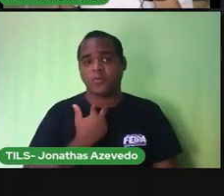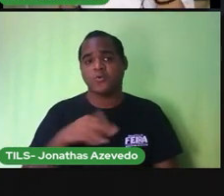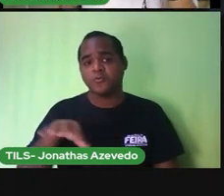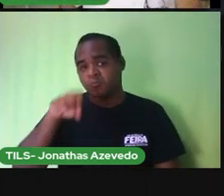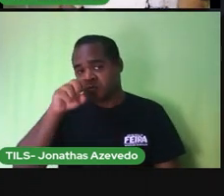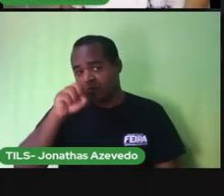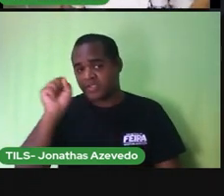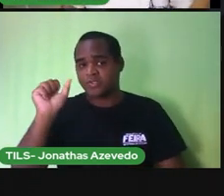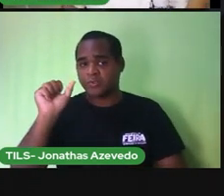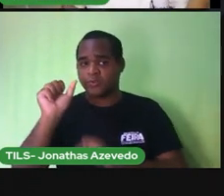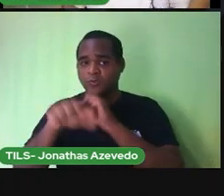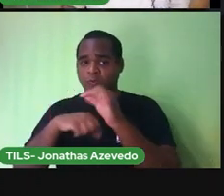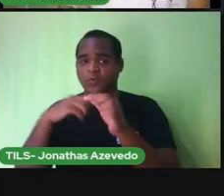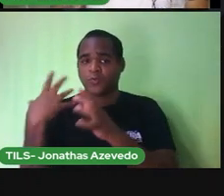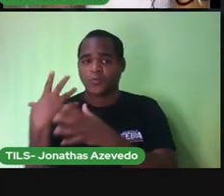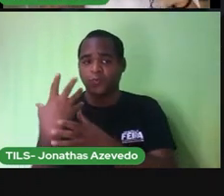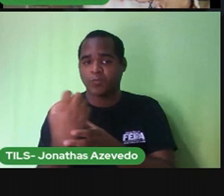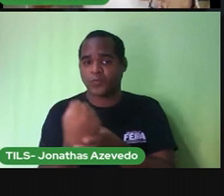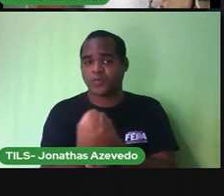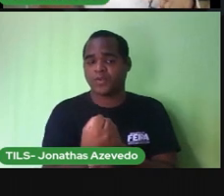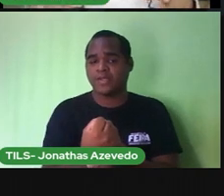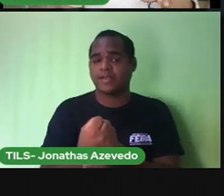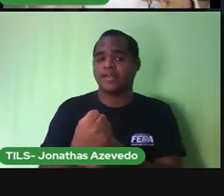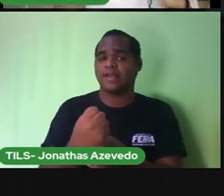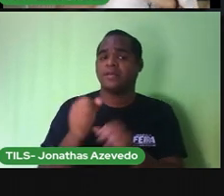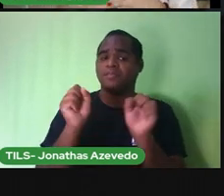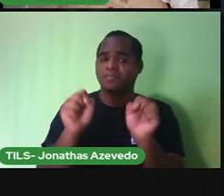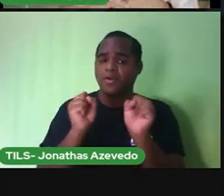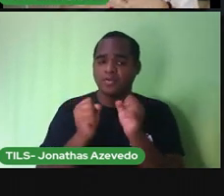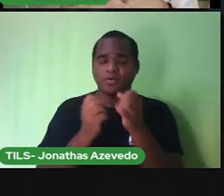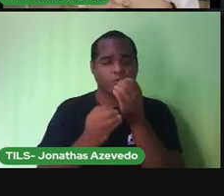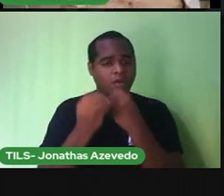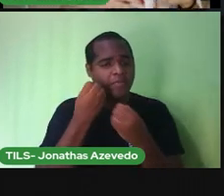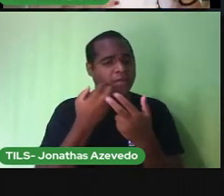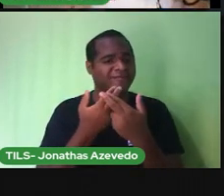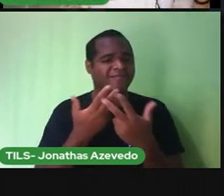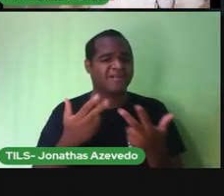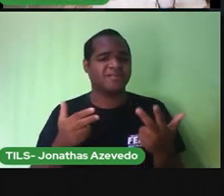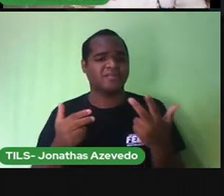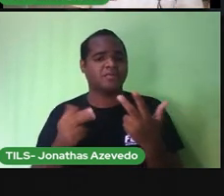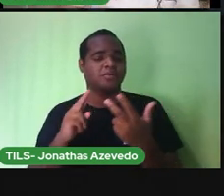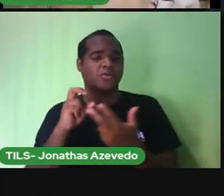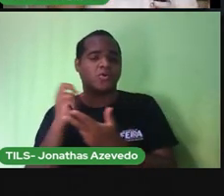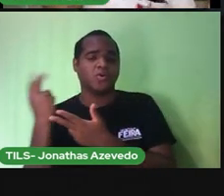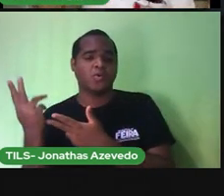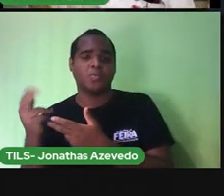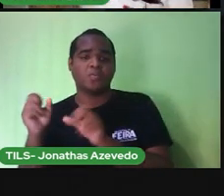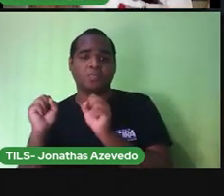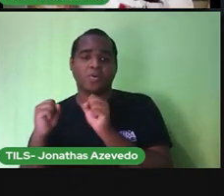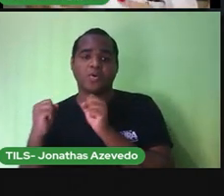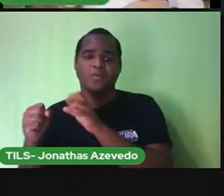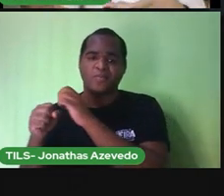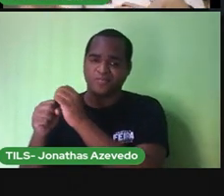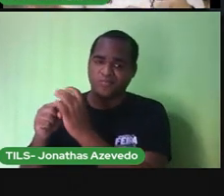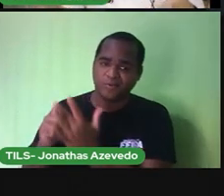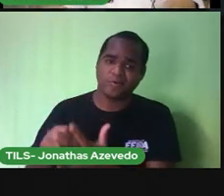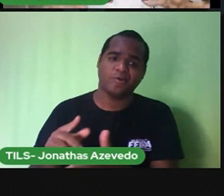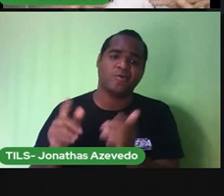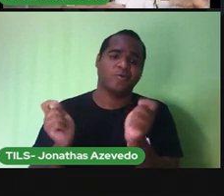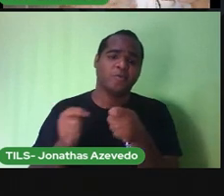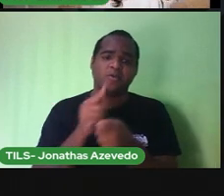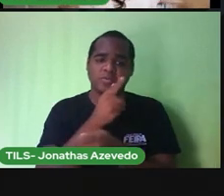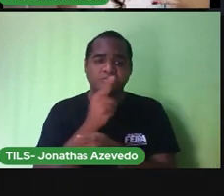dos produtos iam passar para o meu alimento ou poderia derramar e sujar o meu